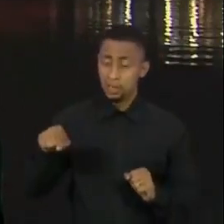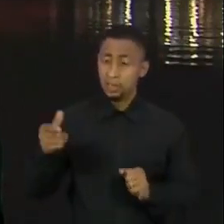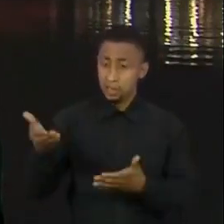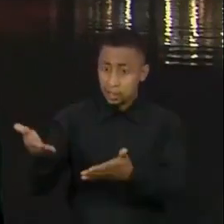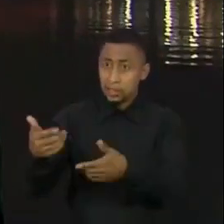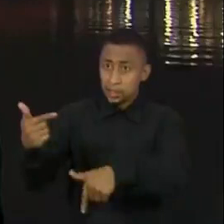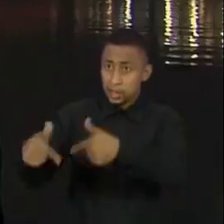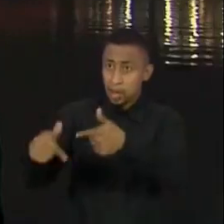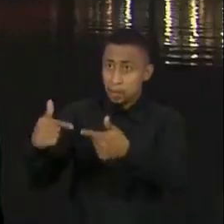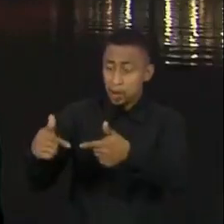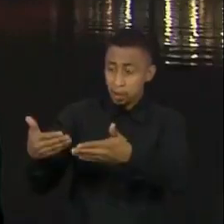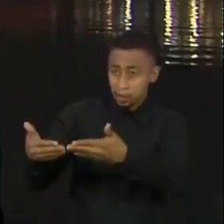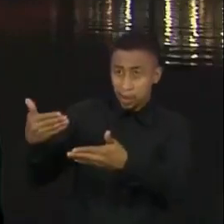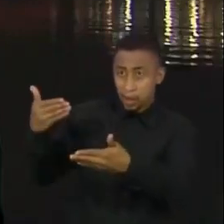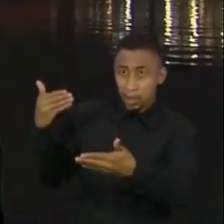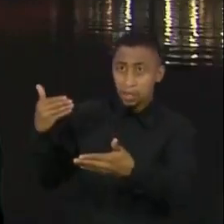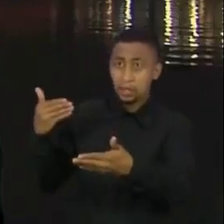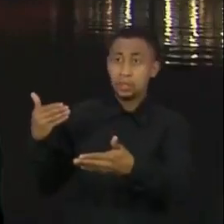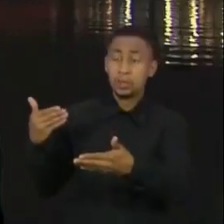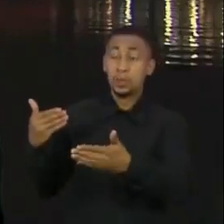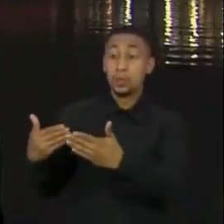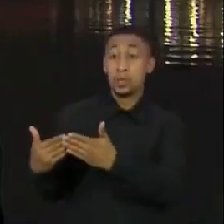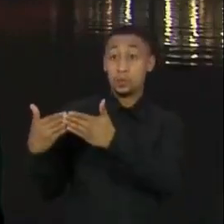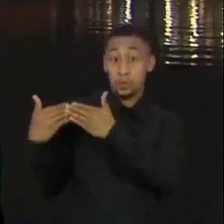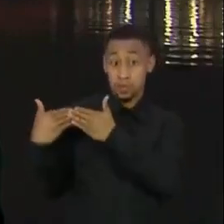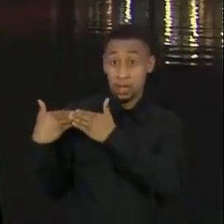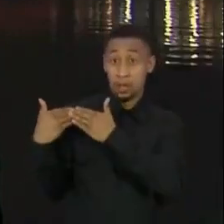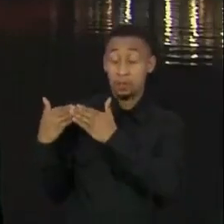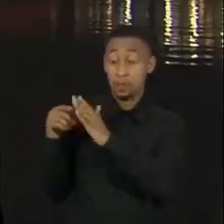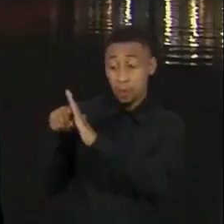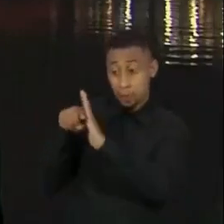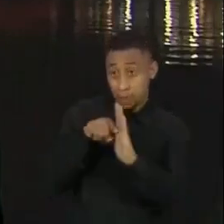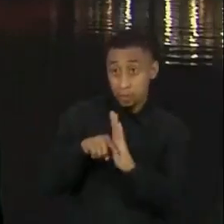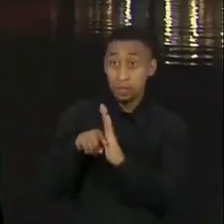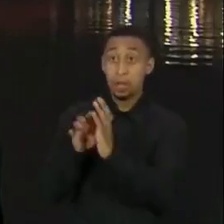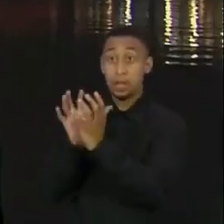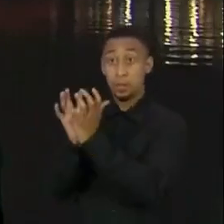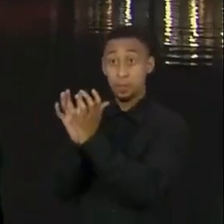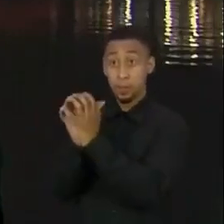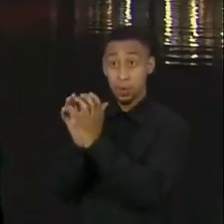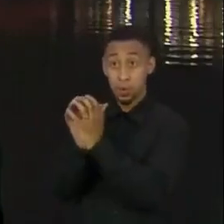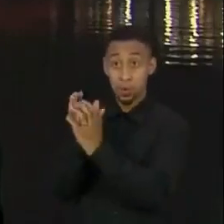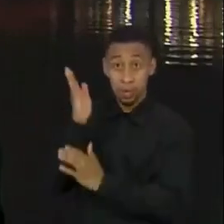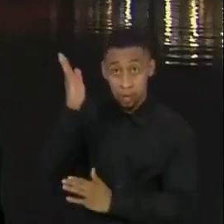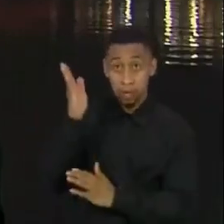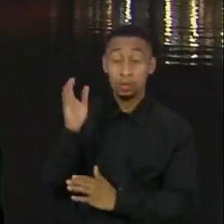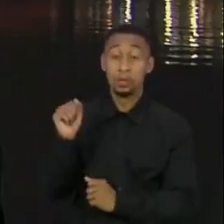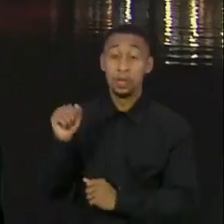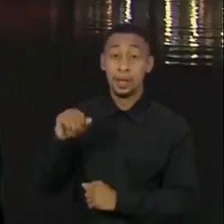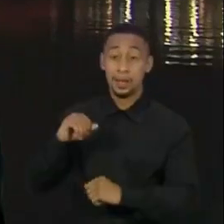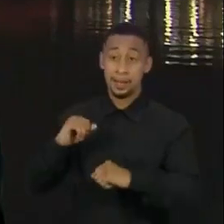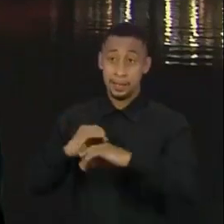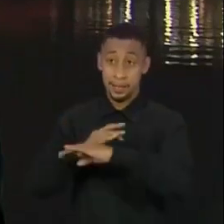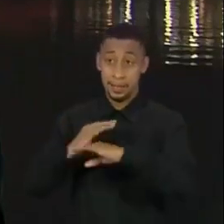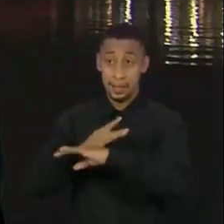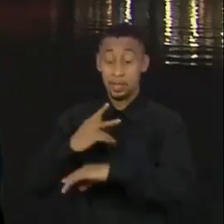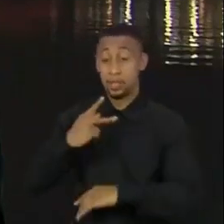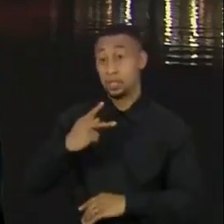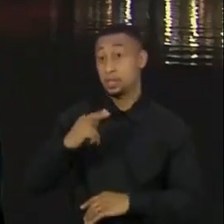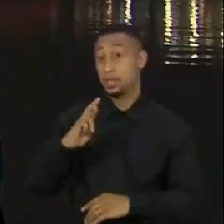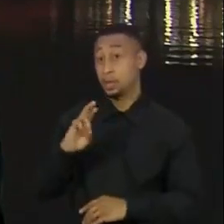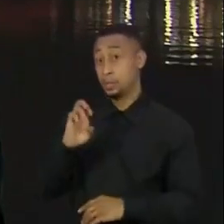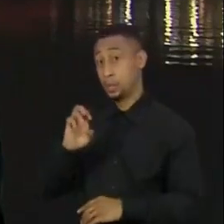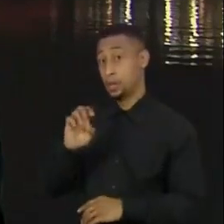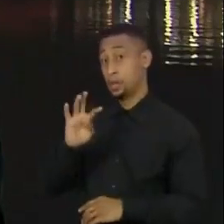superintendência regional em Pernambuco, sediada em Petrolina. Eu queria, primeiro, esclarecer isso.